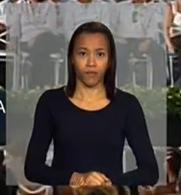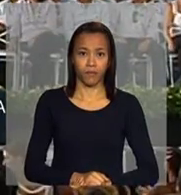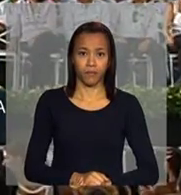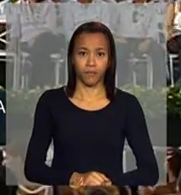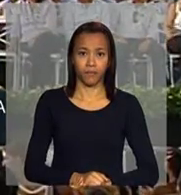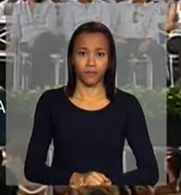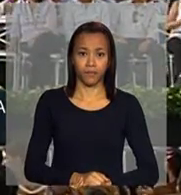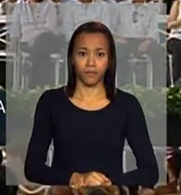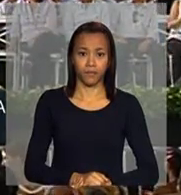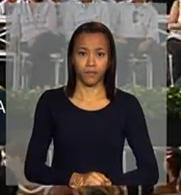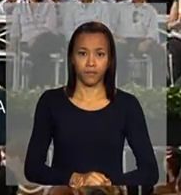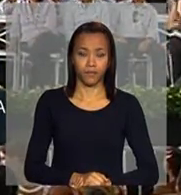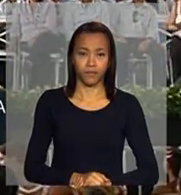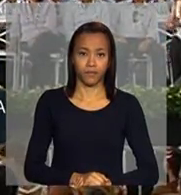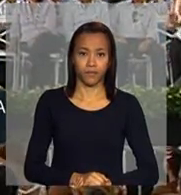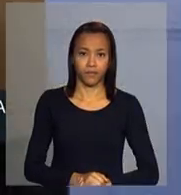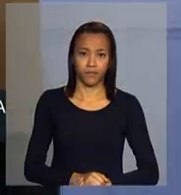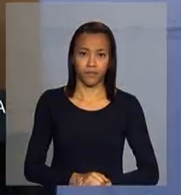Eu falei para ti.